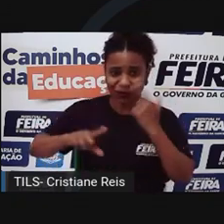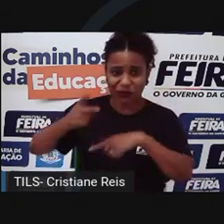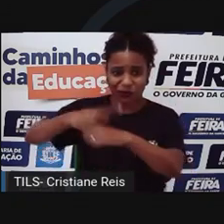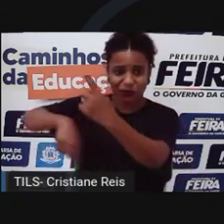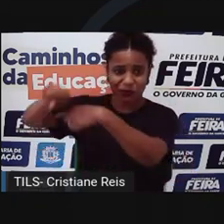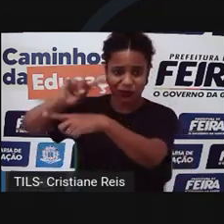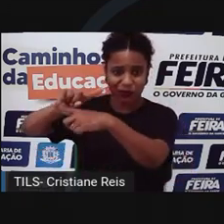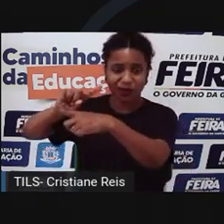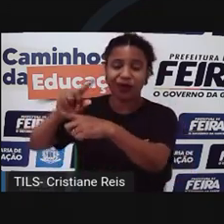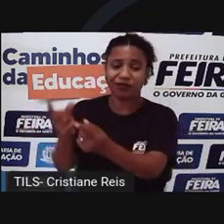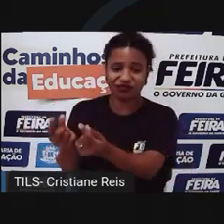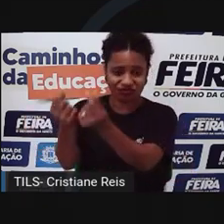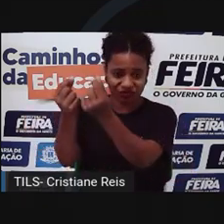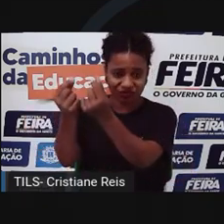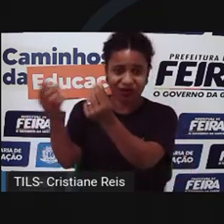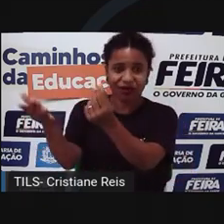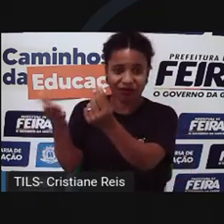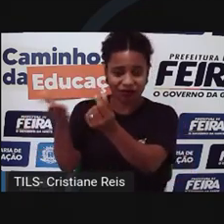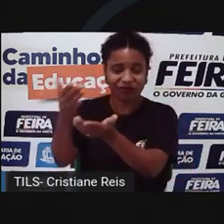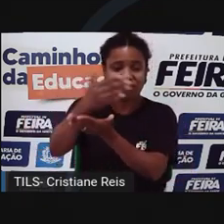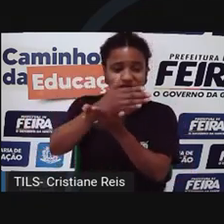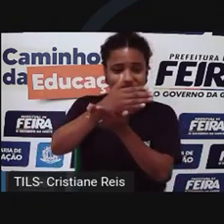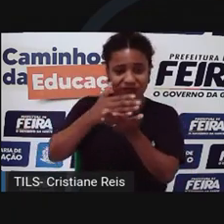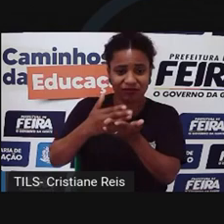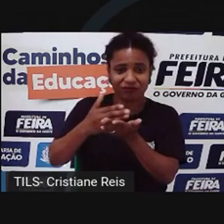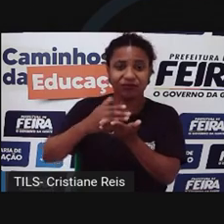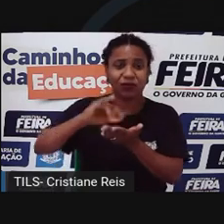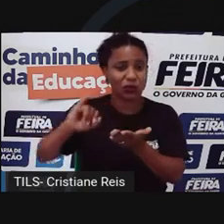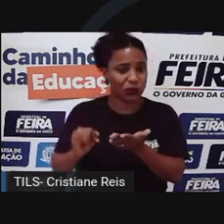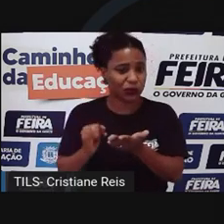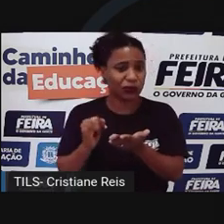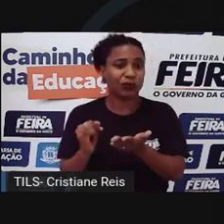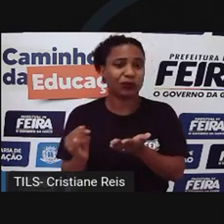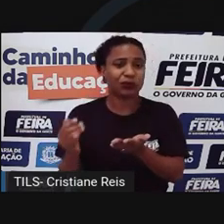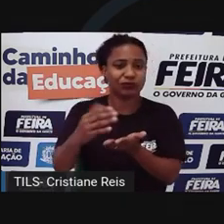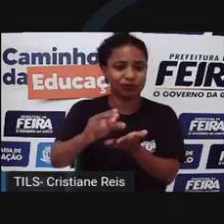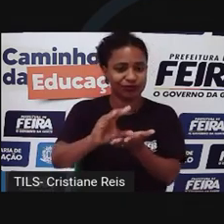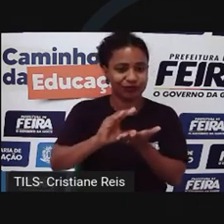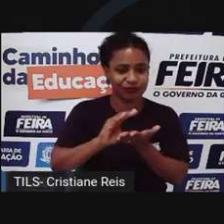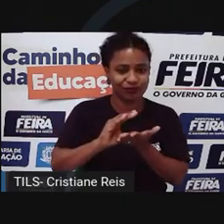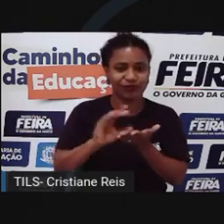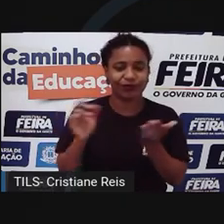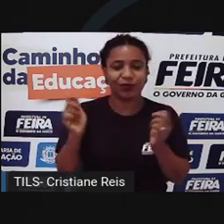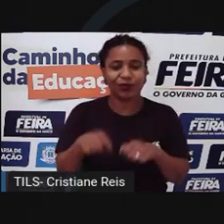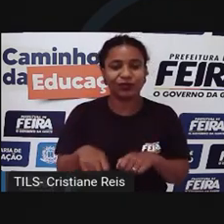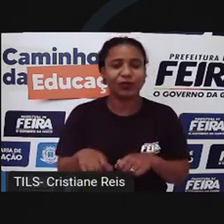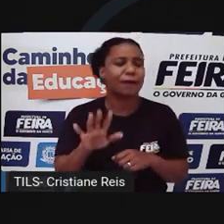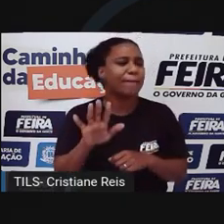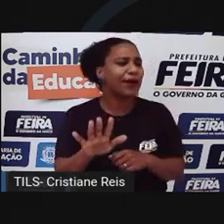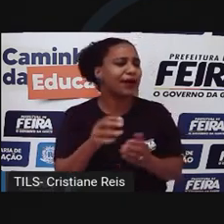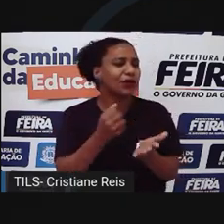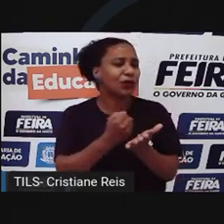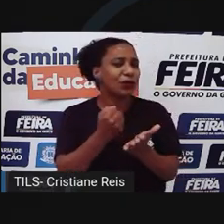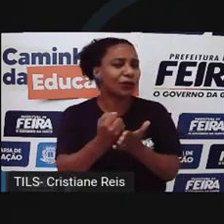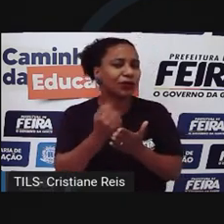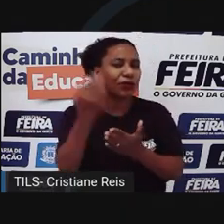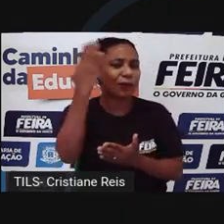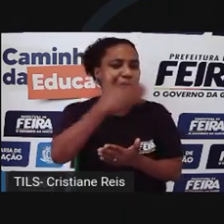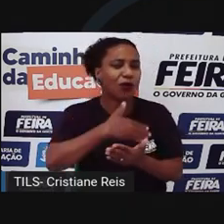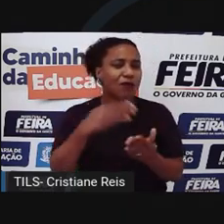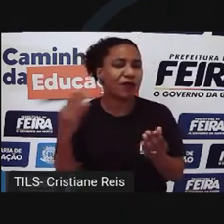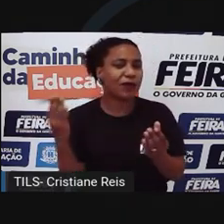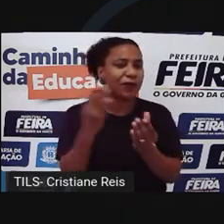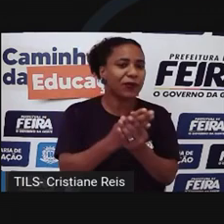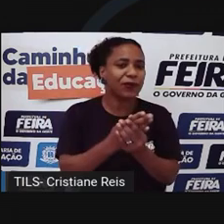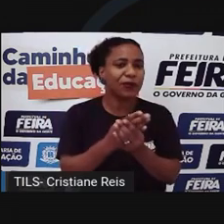por causa da violação da sua imagem. Agora, quais são os documentos necessários para essa ação? Como é um